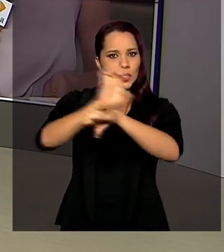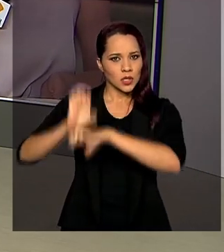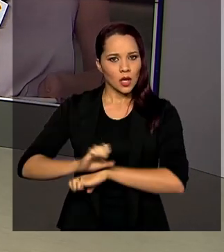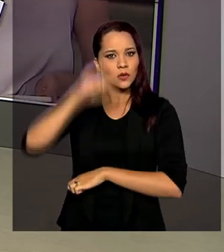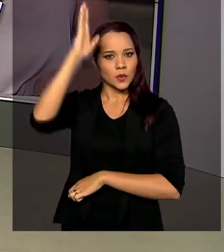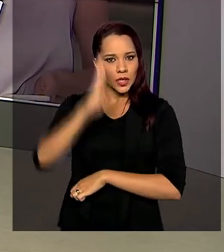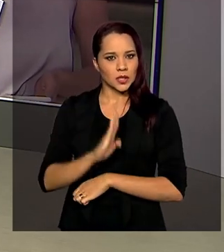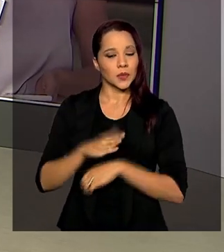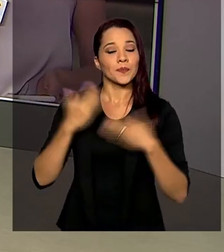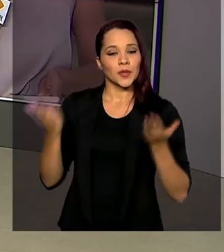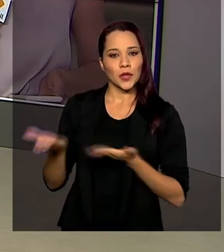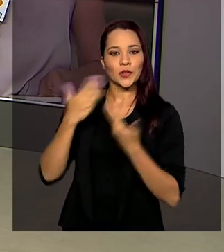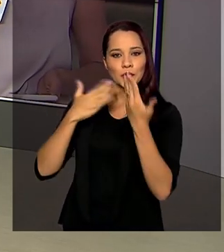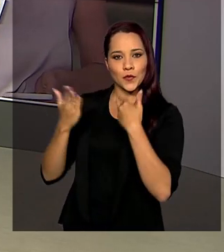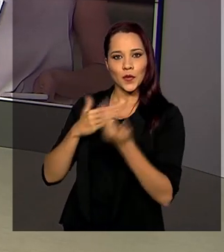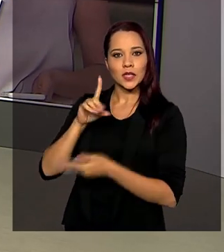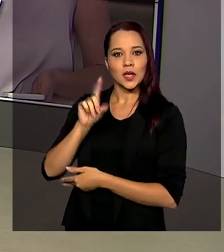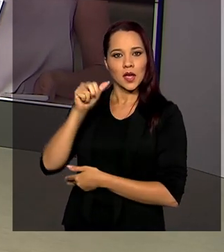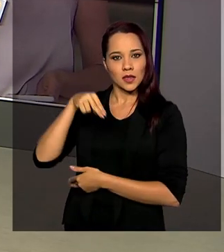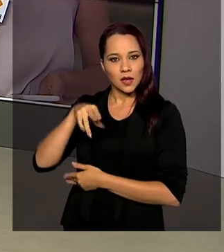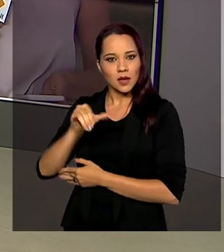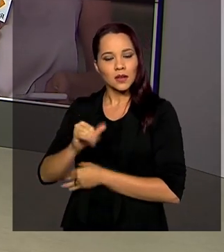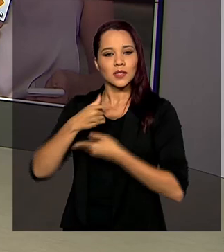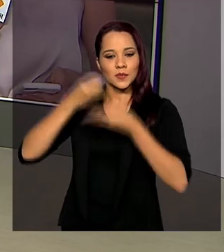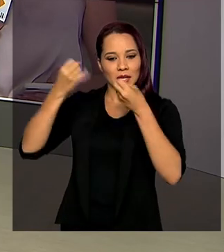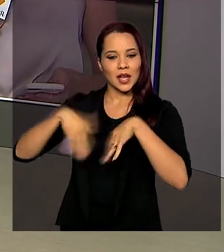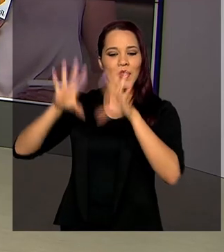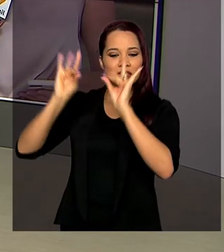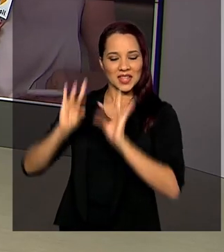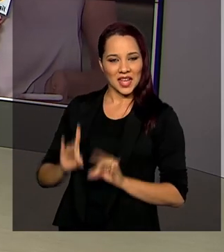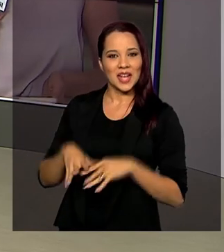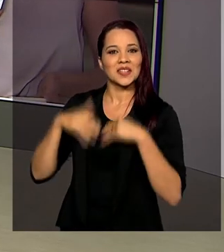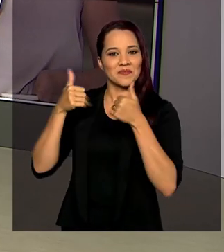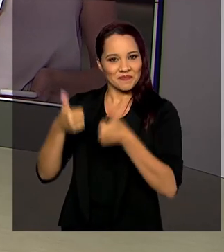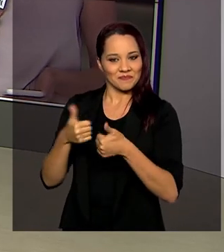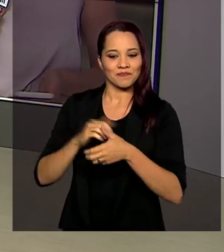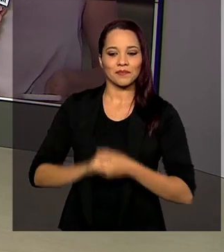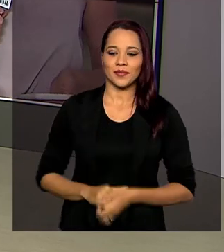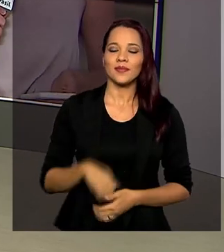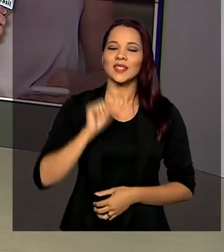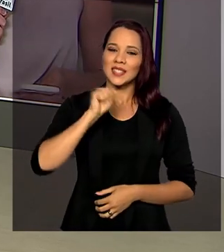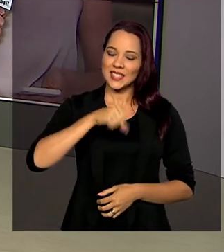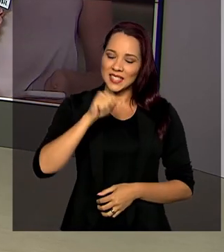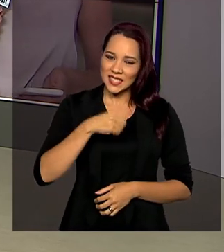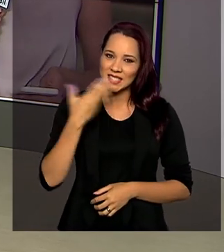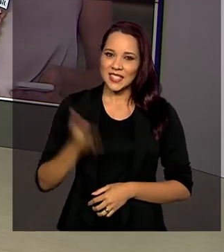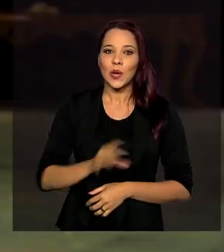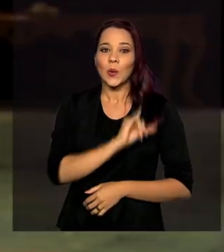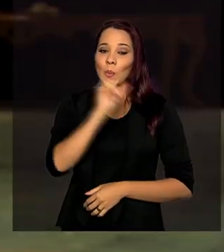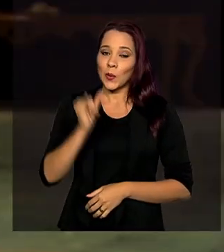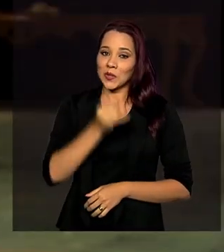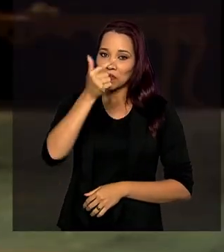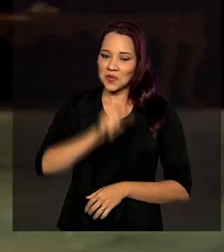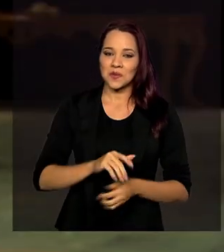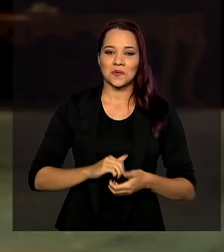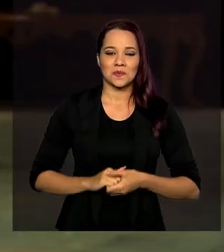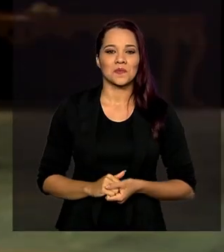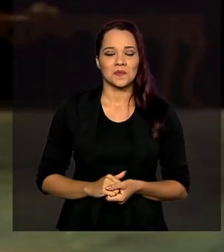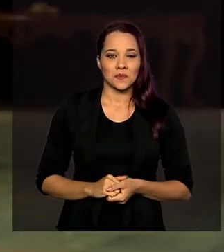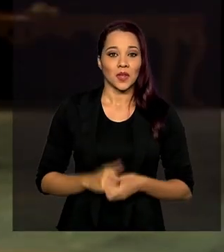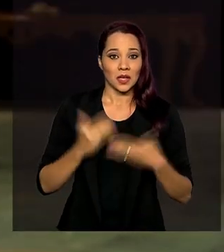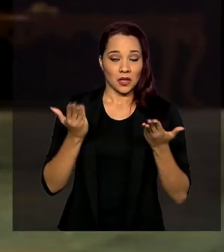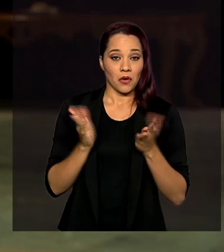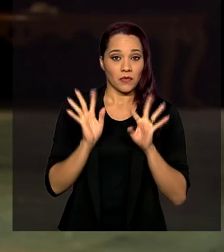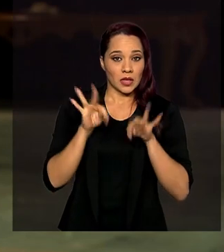do país. Então a gente fala com a Dani que vai trazer os detalhes para a gente, não é, Daniele? É isso, Roberto. Oi de novo. Bom, foi